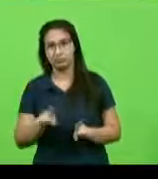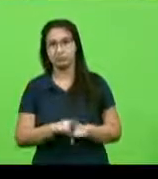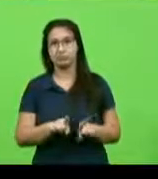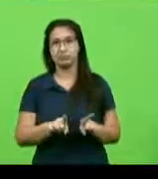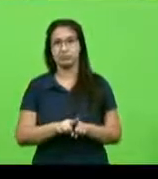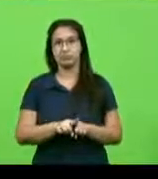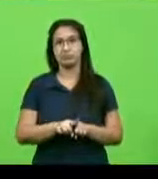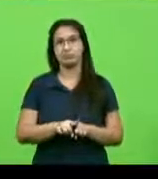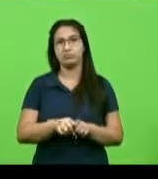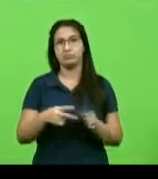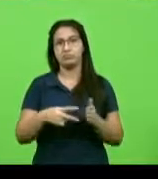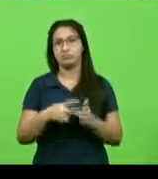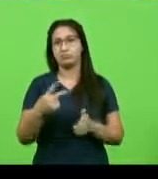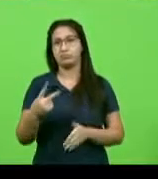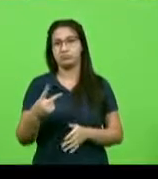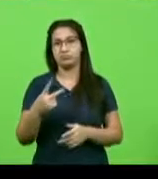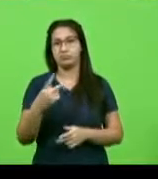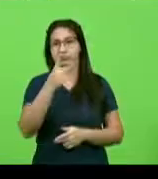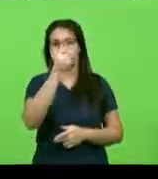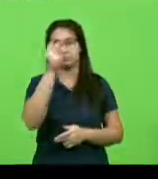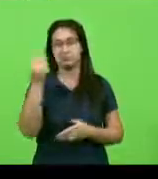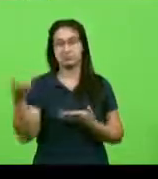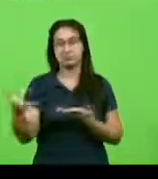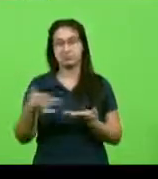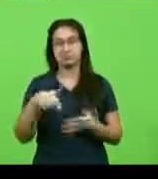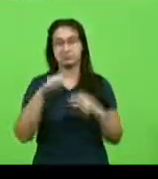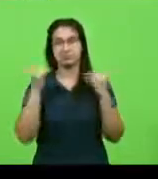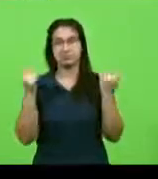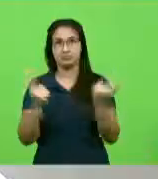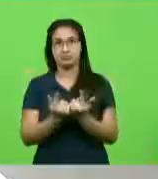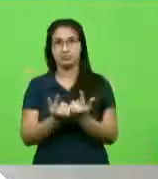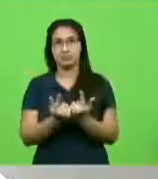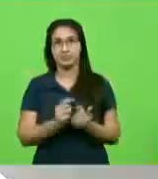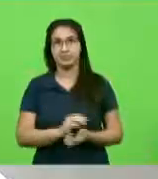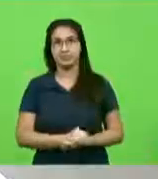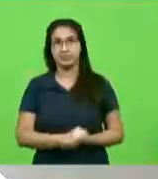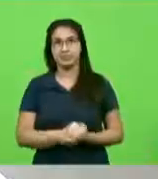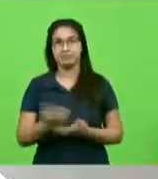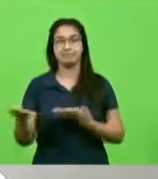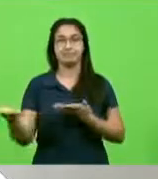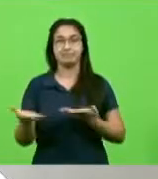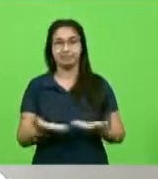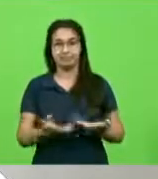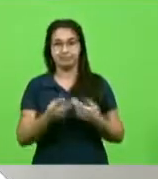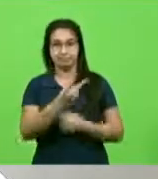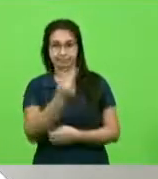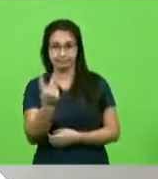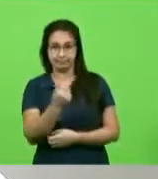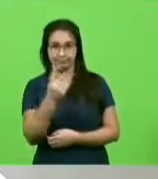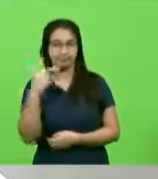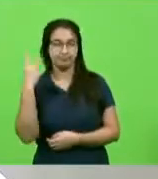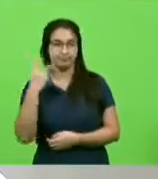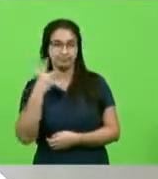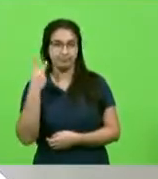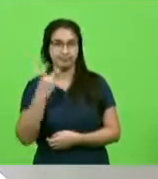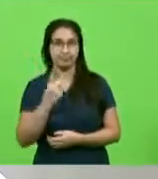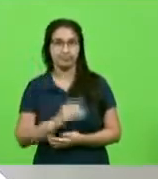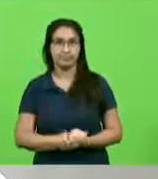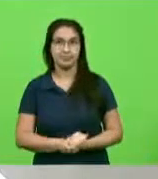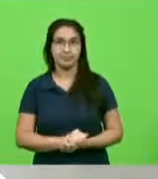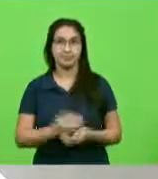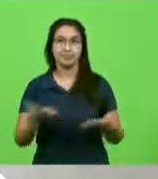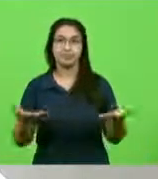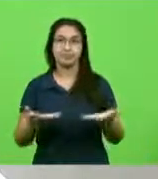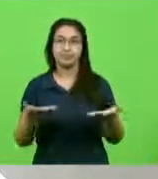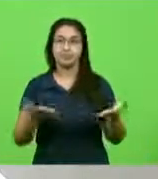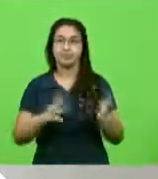Adalcio, e sejam sempre bem-vindos a essa casa. Sejam bem-vindos os dois vereadores. Próximo